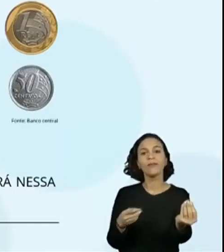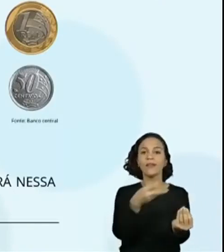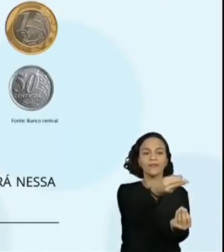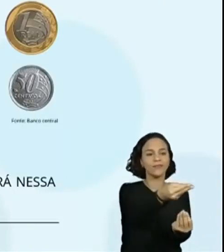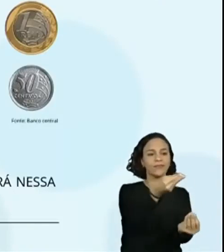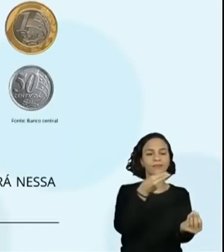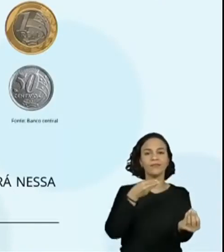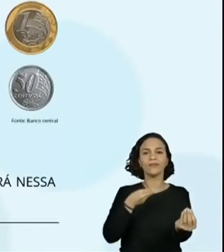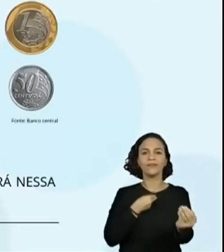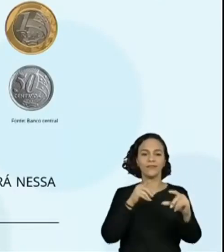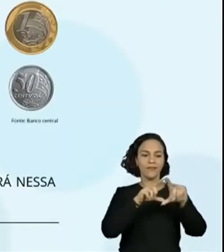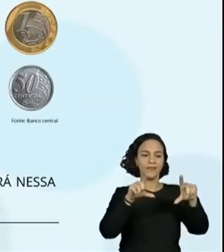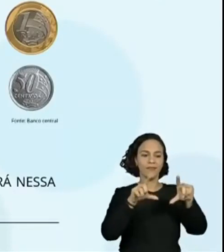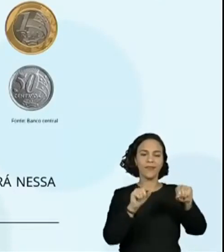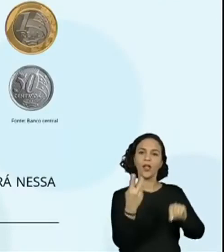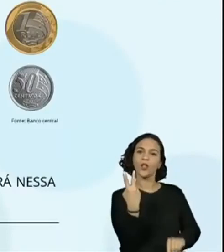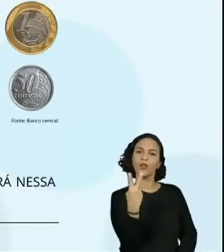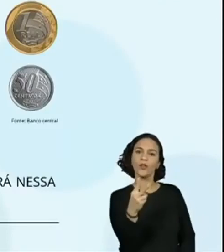reais.